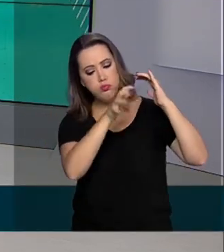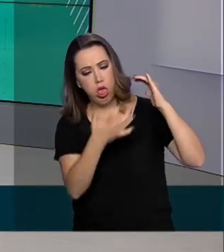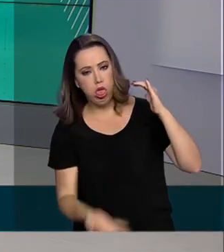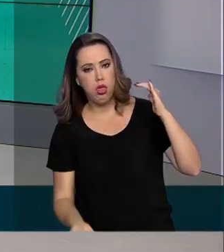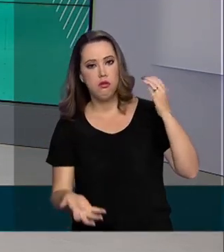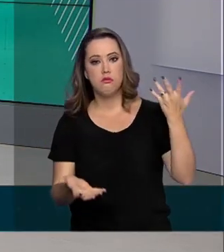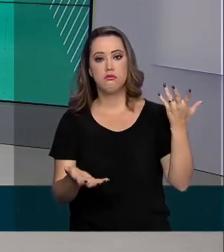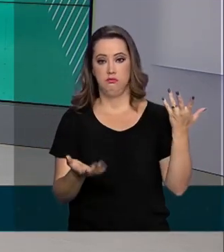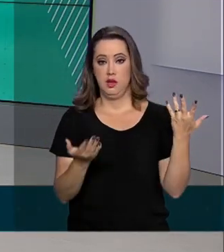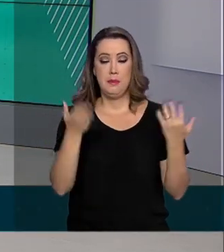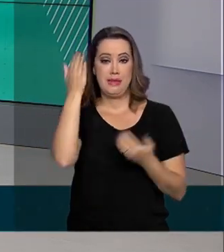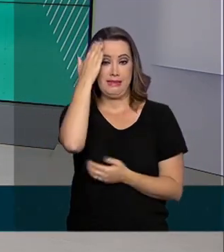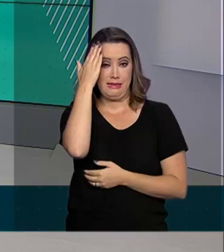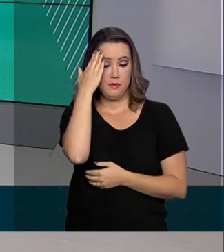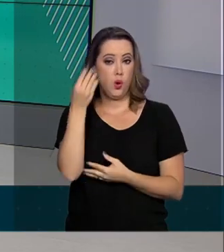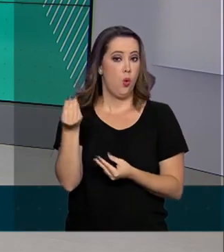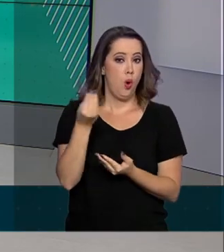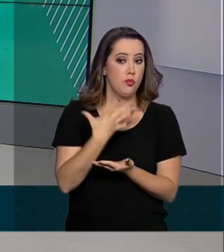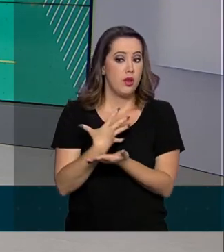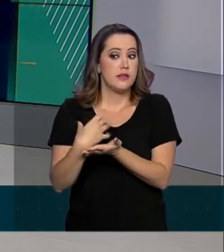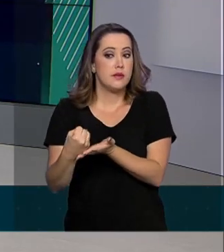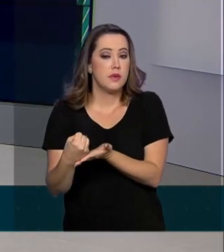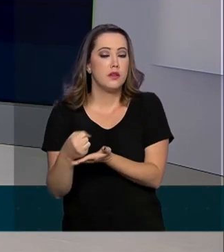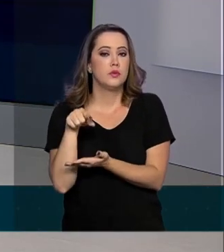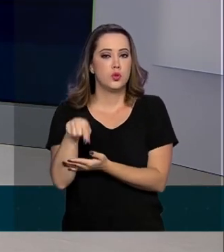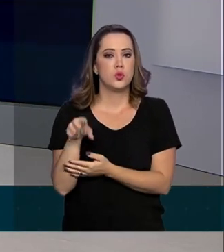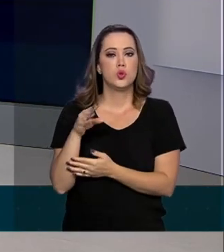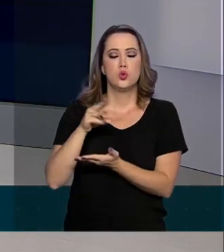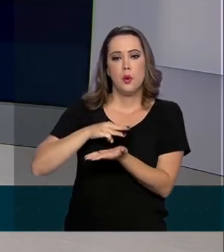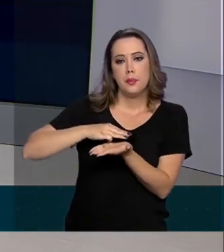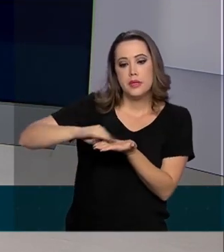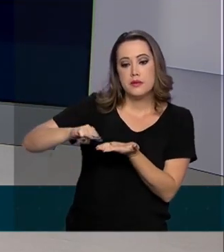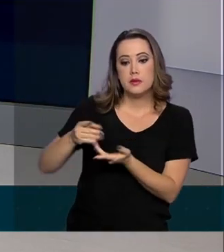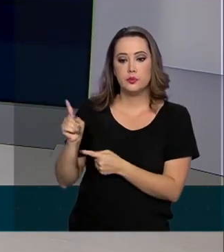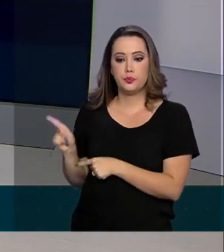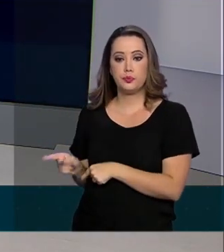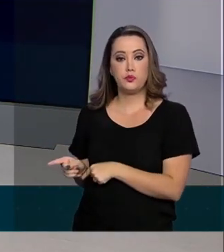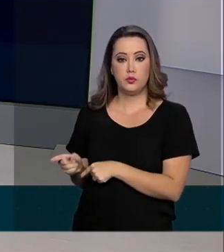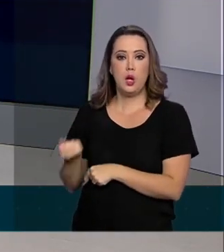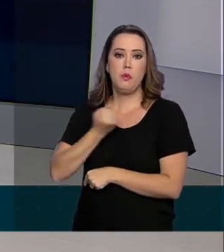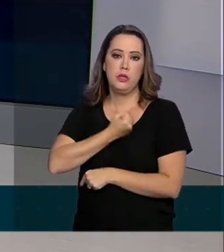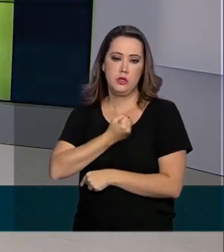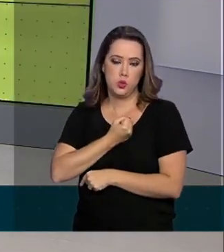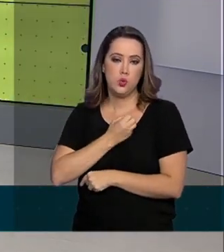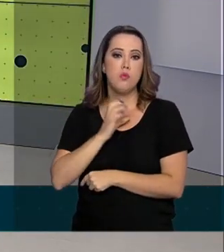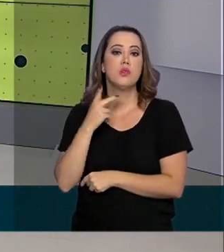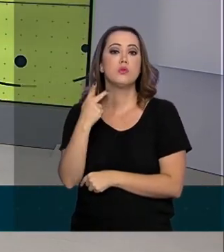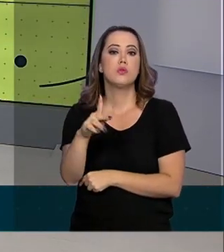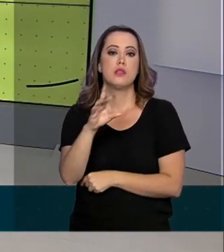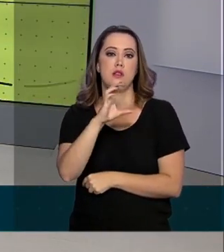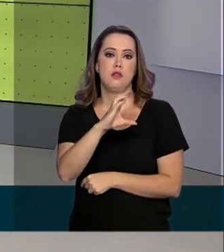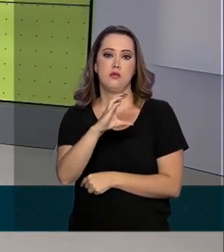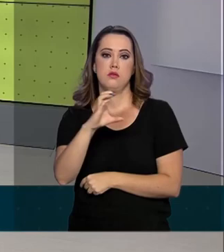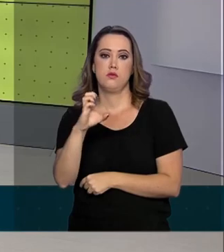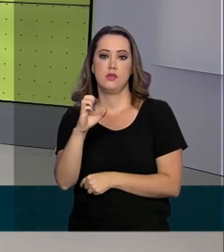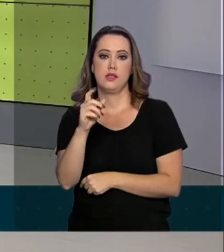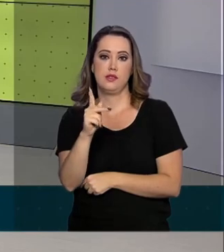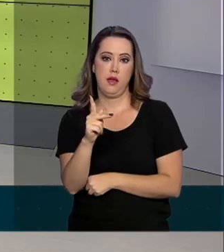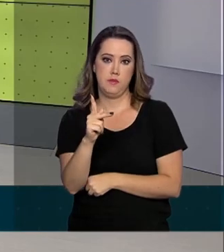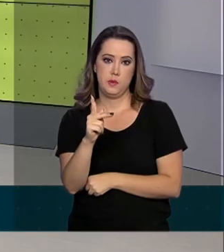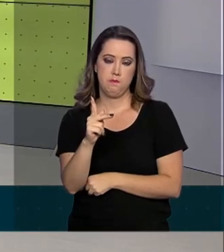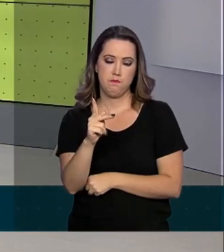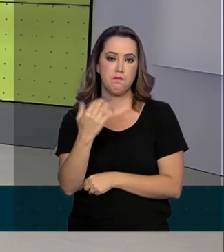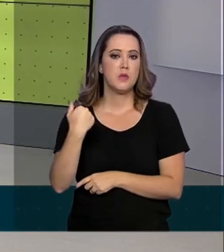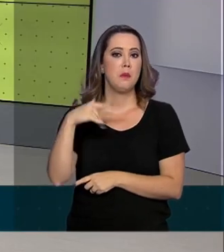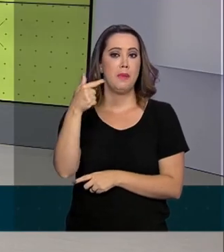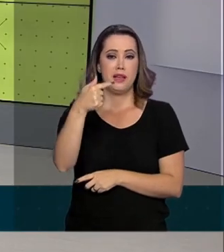os avisos, basta enviar uma mensagem para o número 40199 com o CEP de interesse. Mais de 7 milhões de